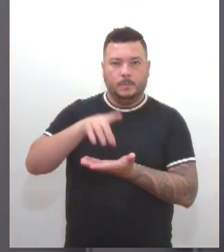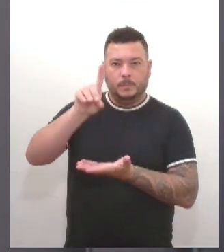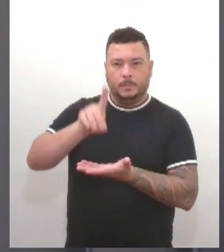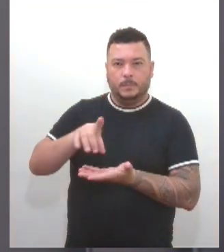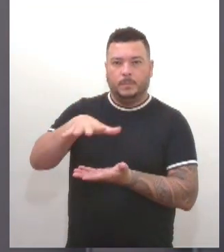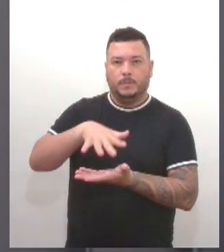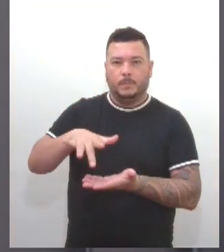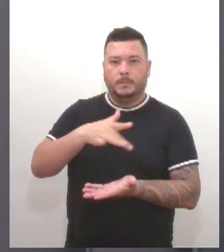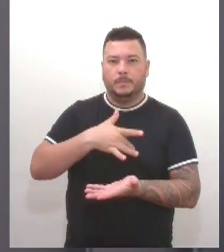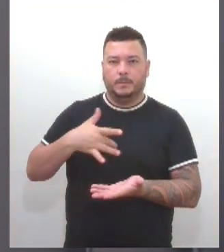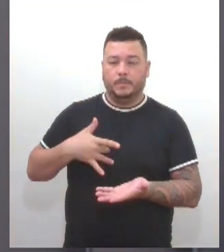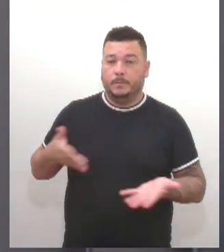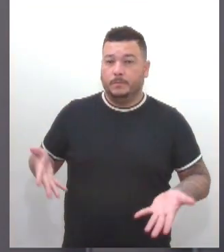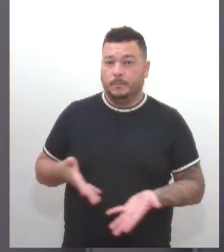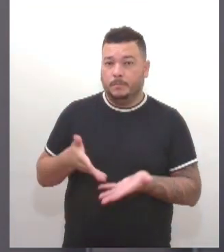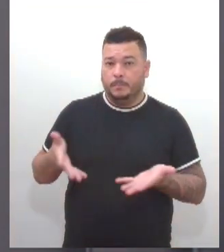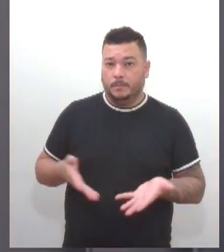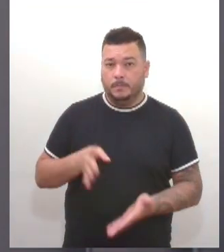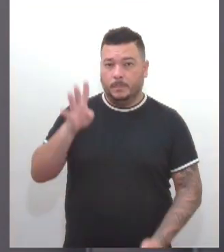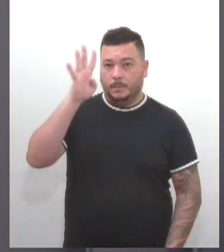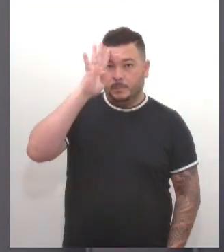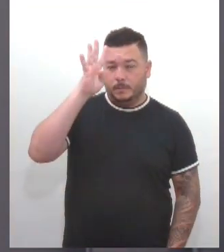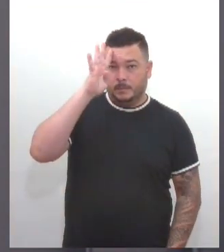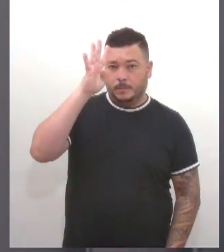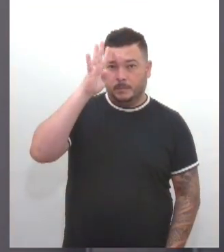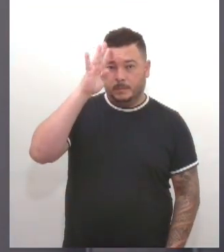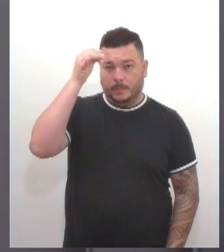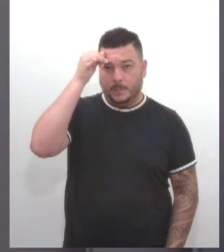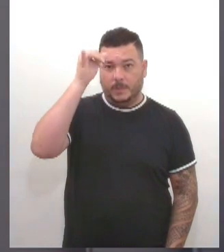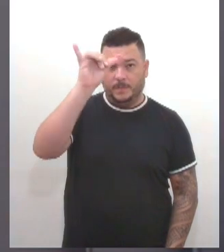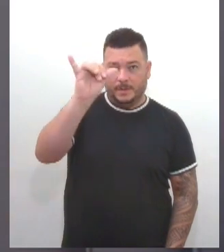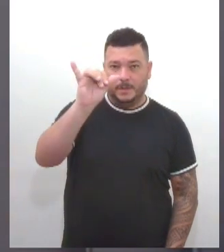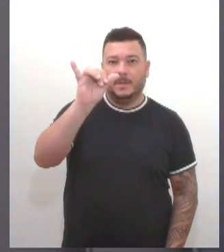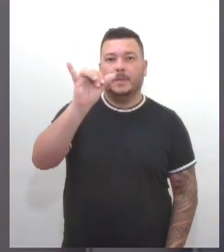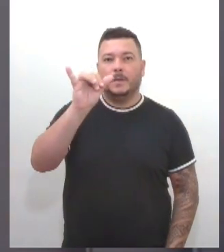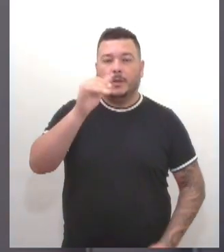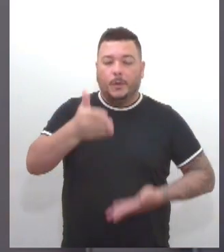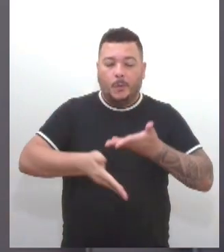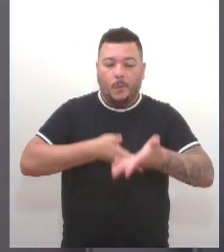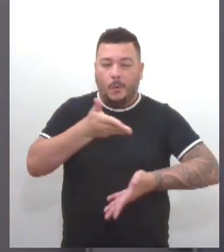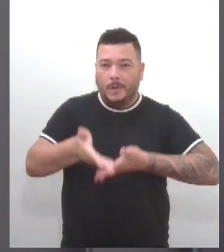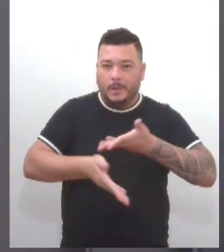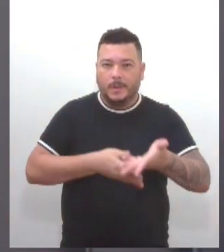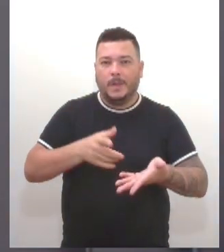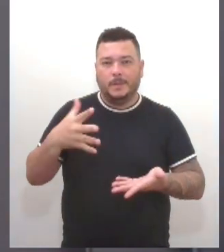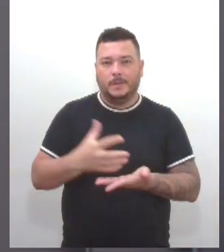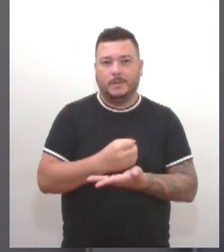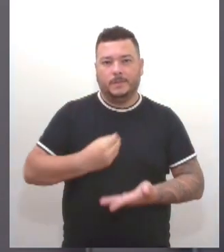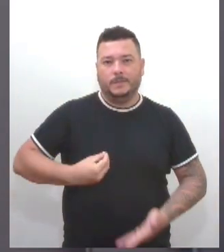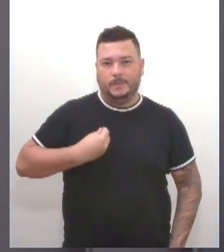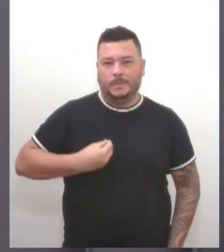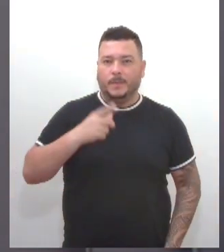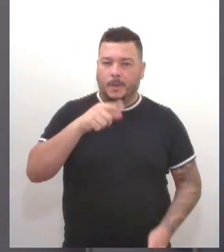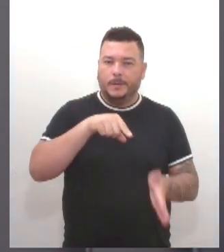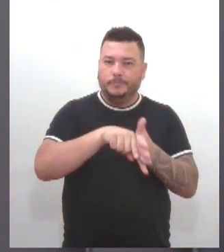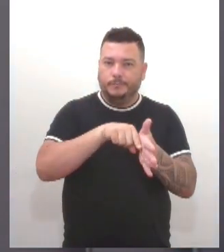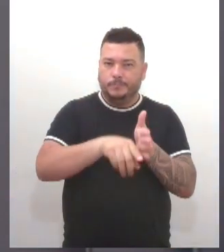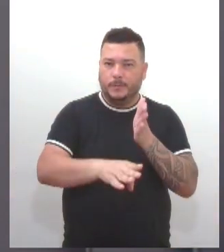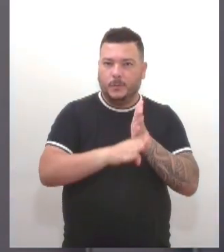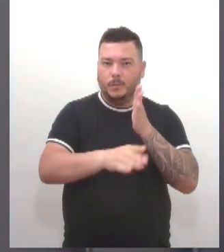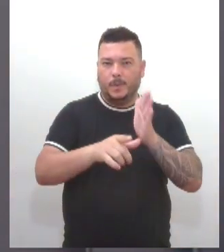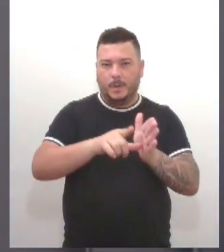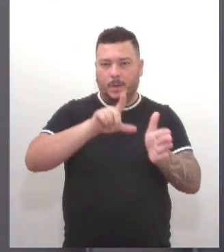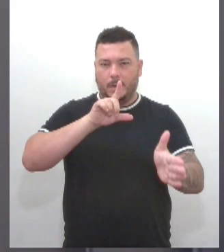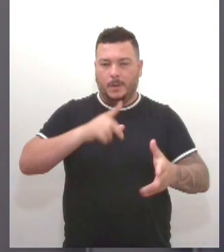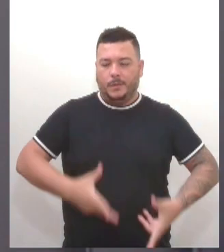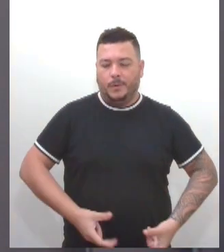quarta-feira a palestra Prevenção Salva Vidas, que ressalta a importância do diagnóstico precoce no combate ao câncer de mama.